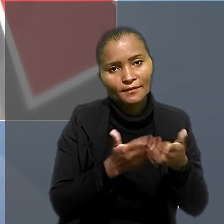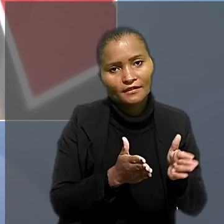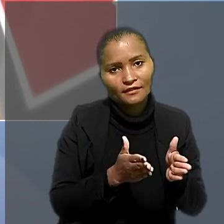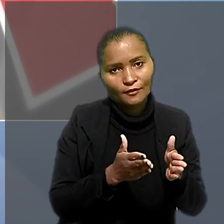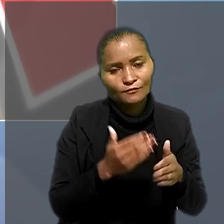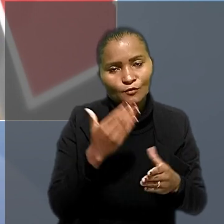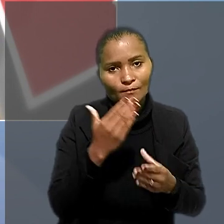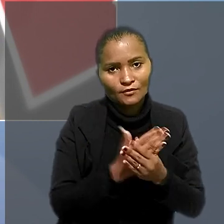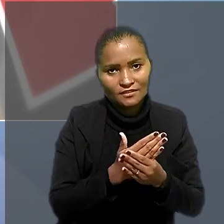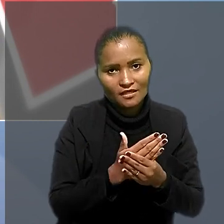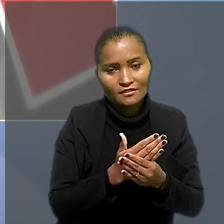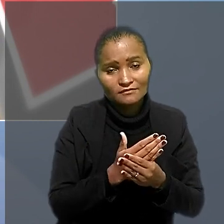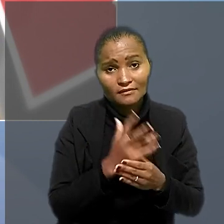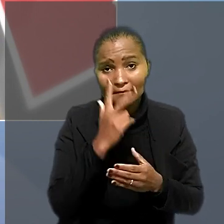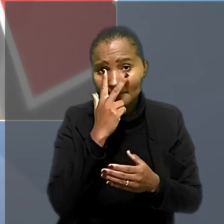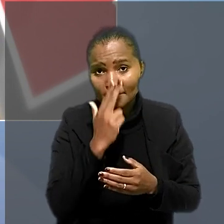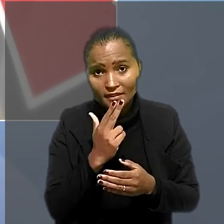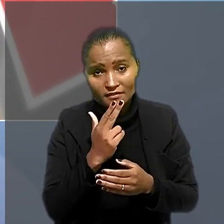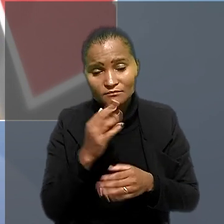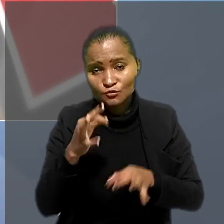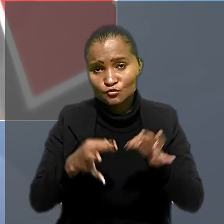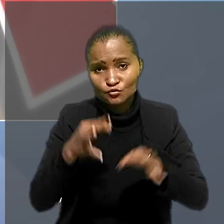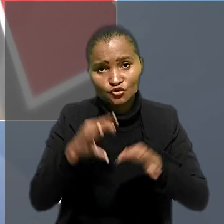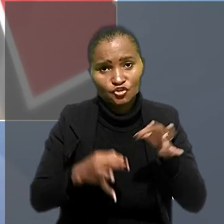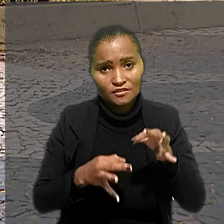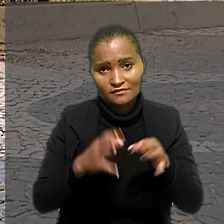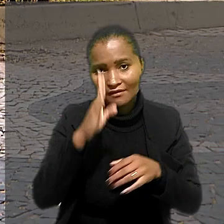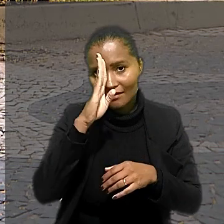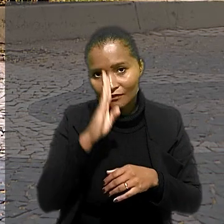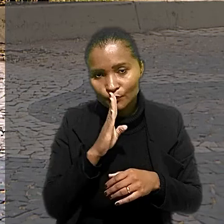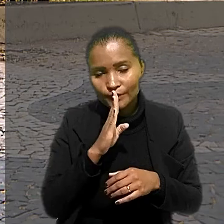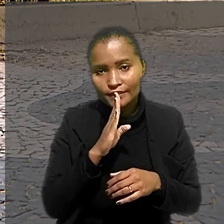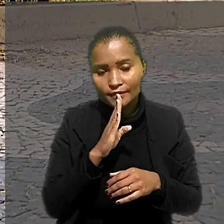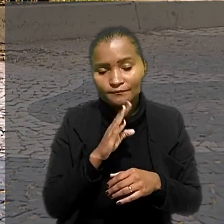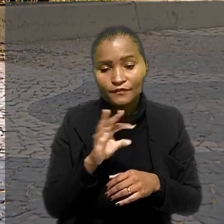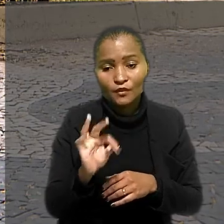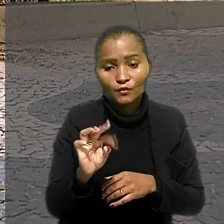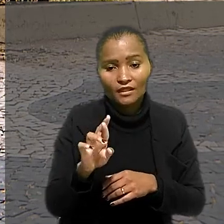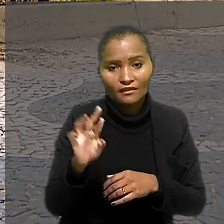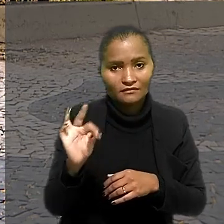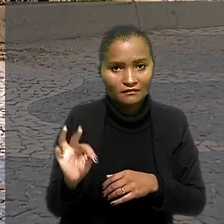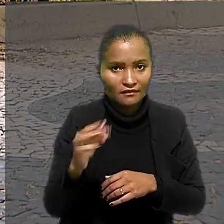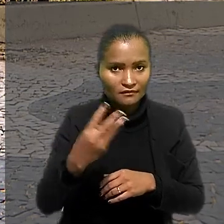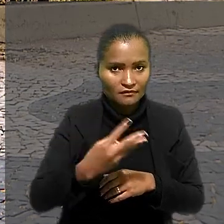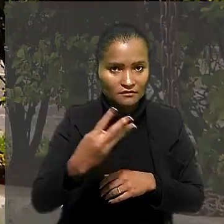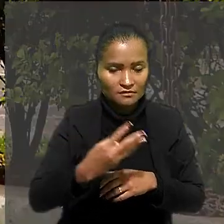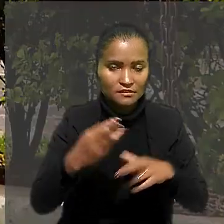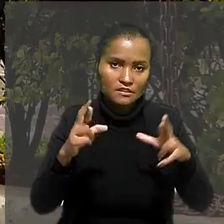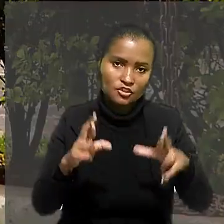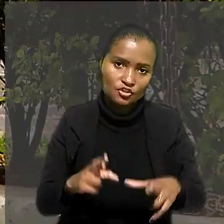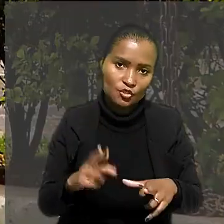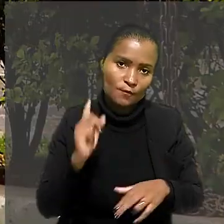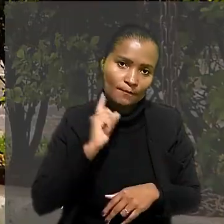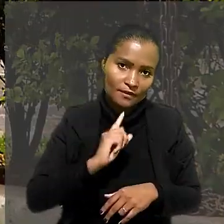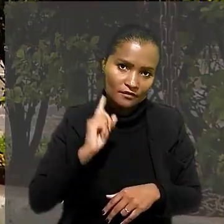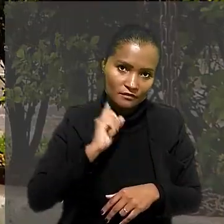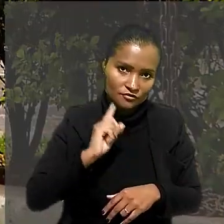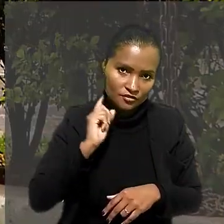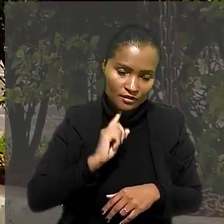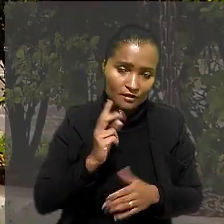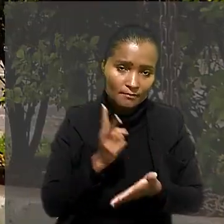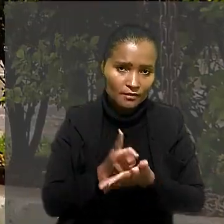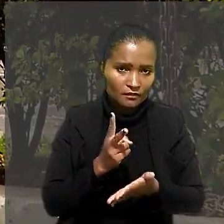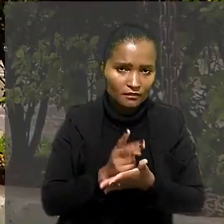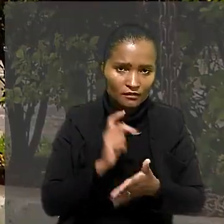processo, ainda que beneficiária da justiça gratuita. O Tribunal Regional do Trabalho da Terceira Região, em Minas Gerais,